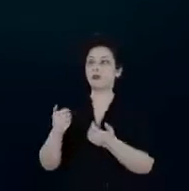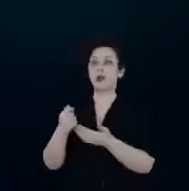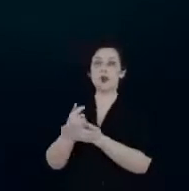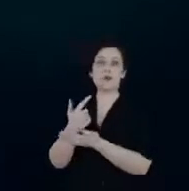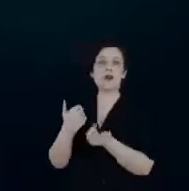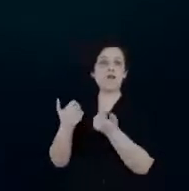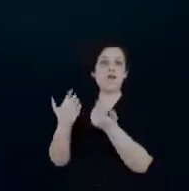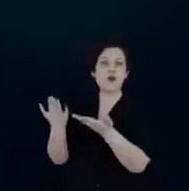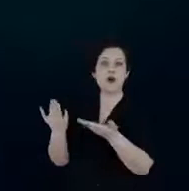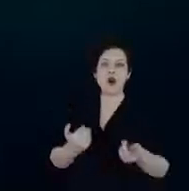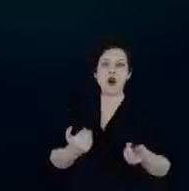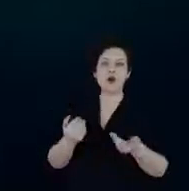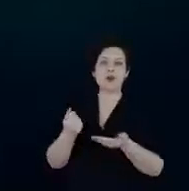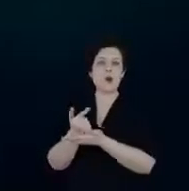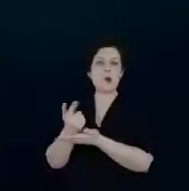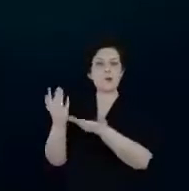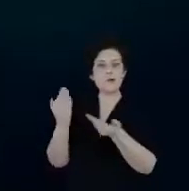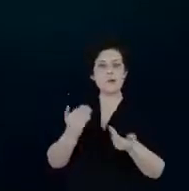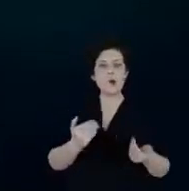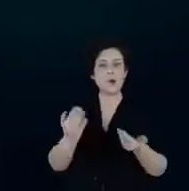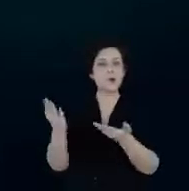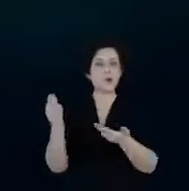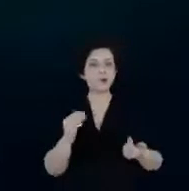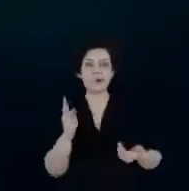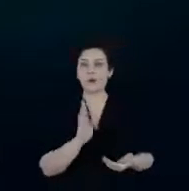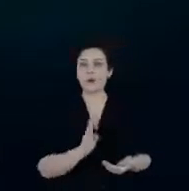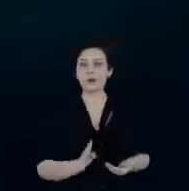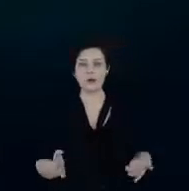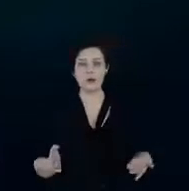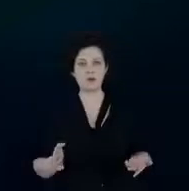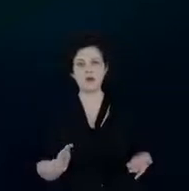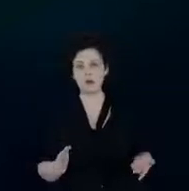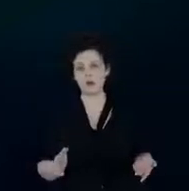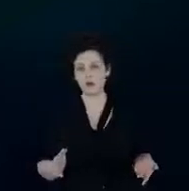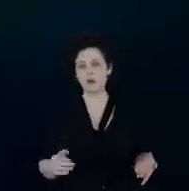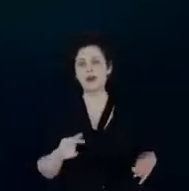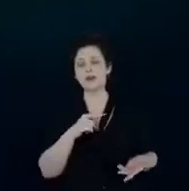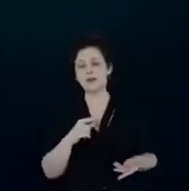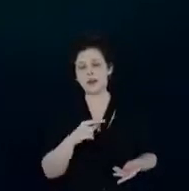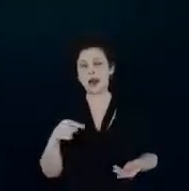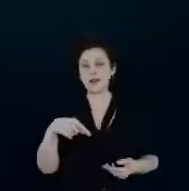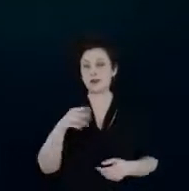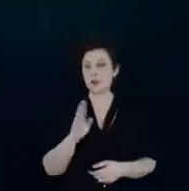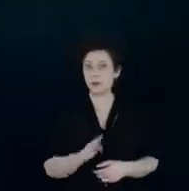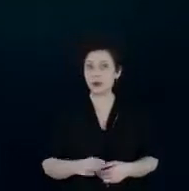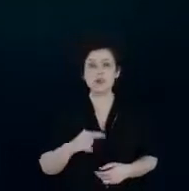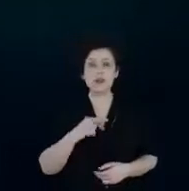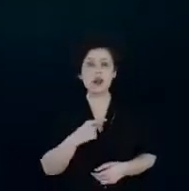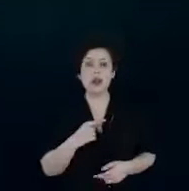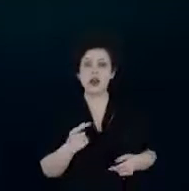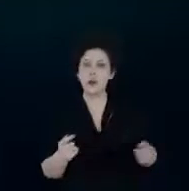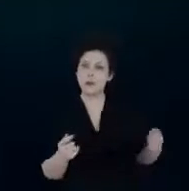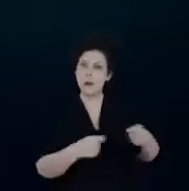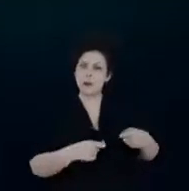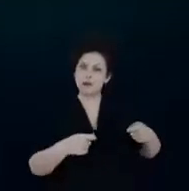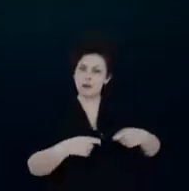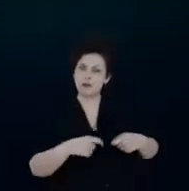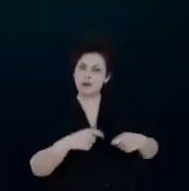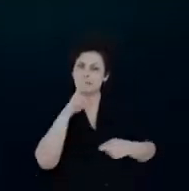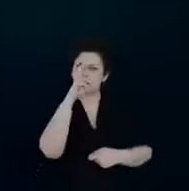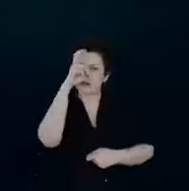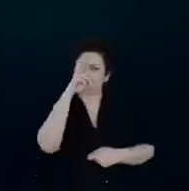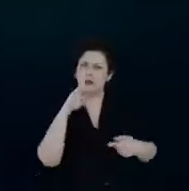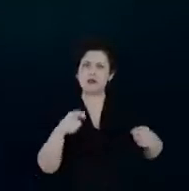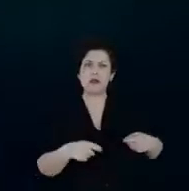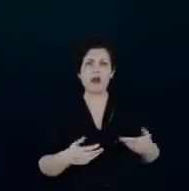por exemplo produtos tecnológicos para Brasil e onde a gente tem aqui no Brasil um potencial enorme